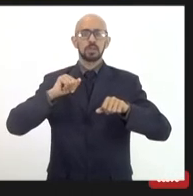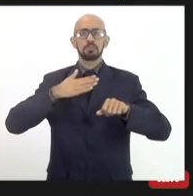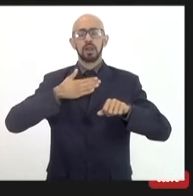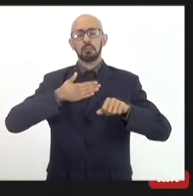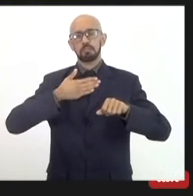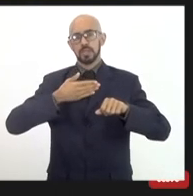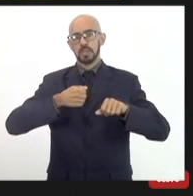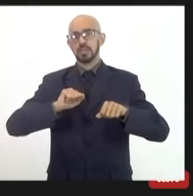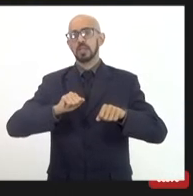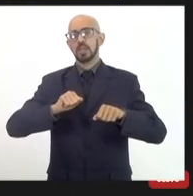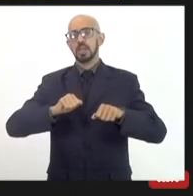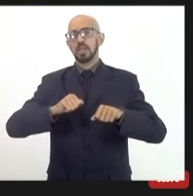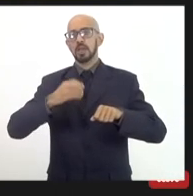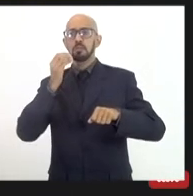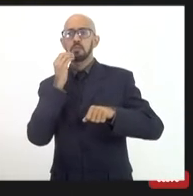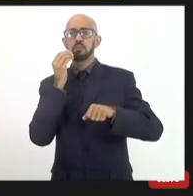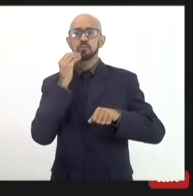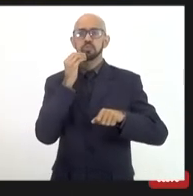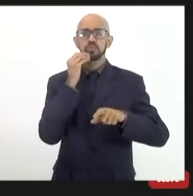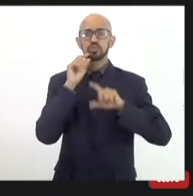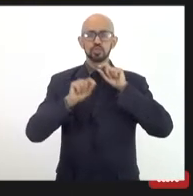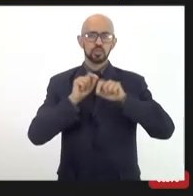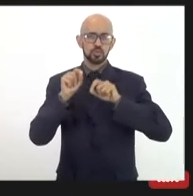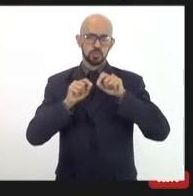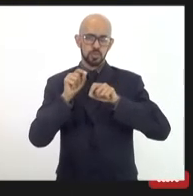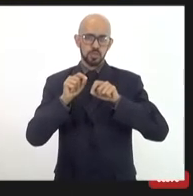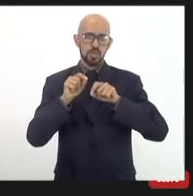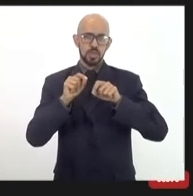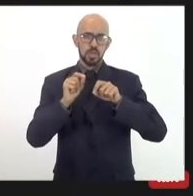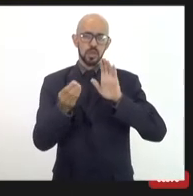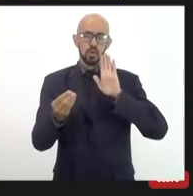pena, como não está explícito,